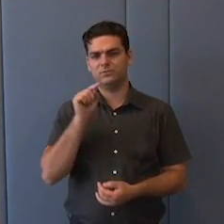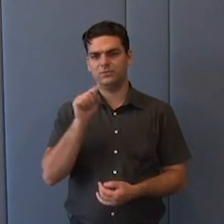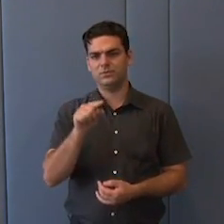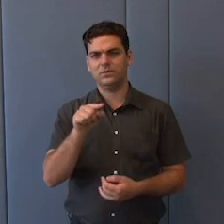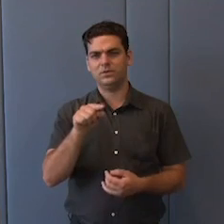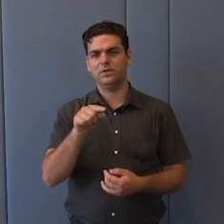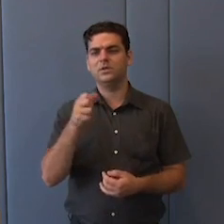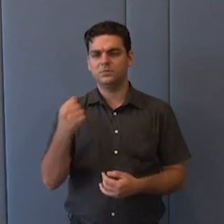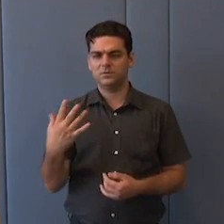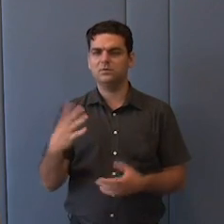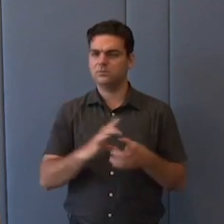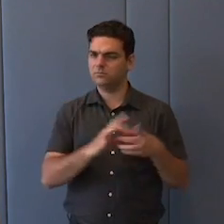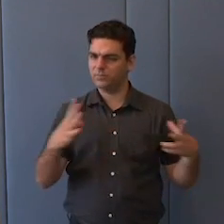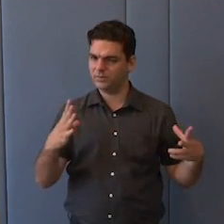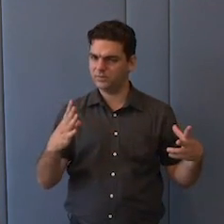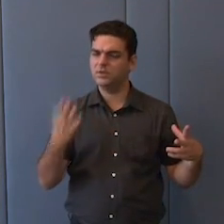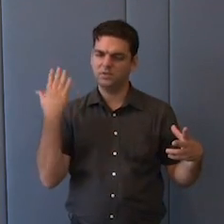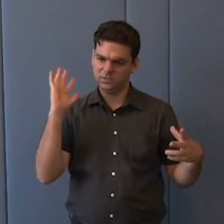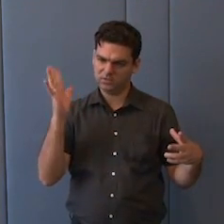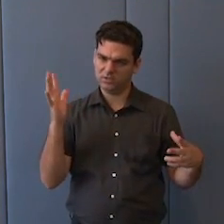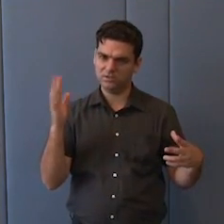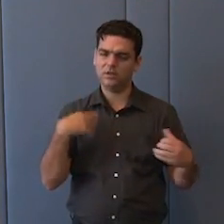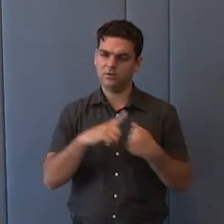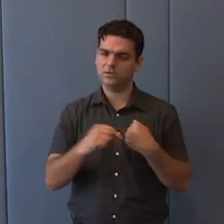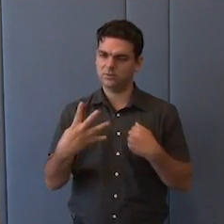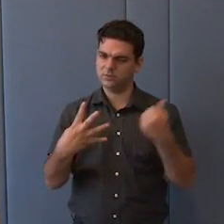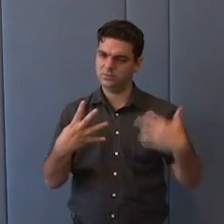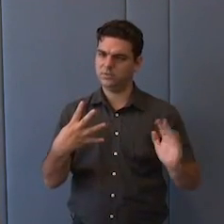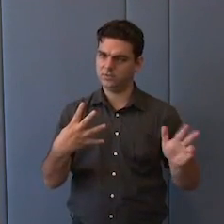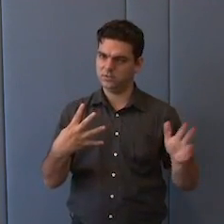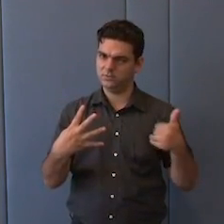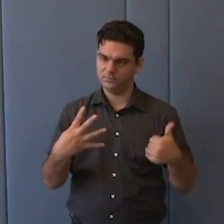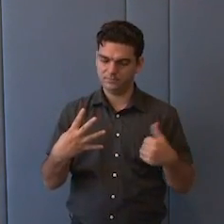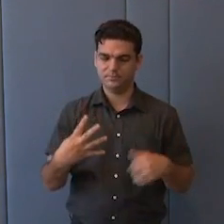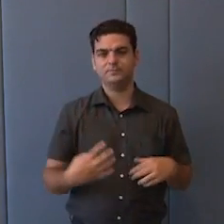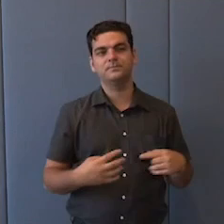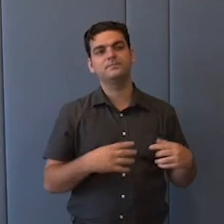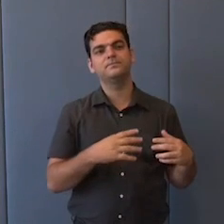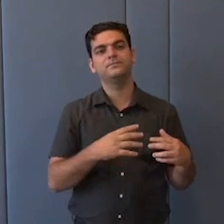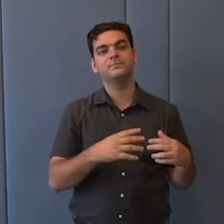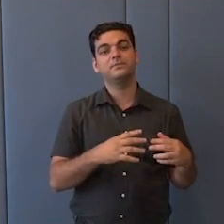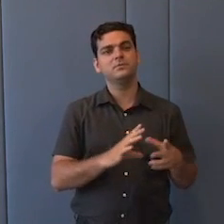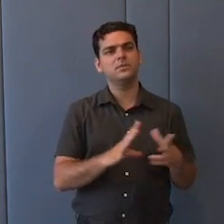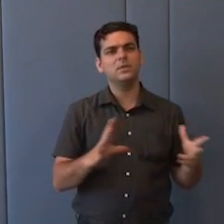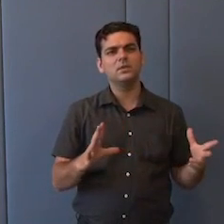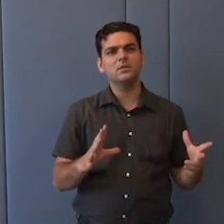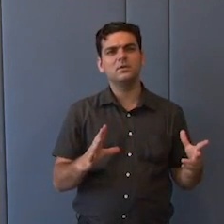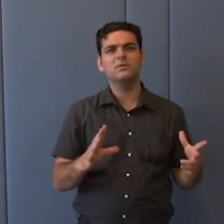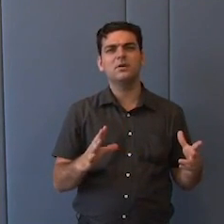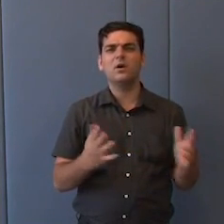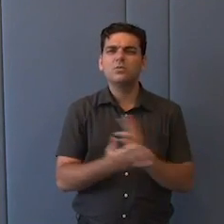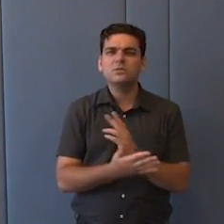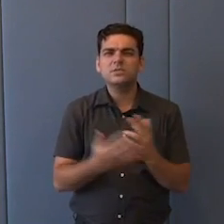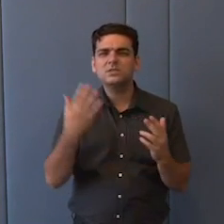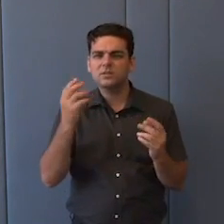a independência nacional, sobre a qual versa o artigo 4 da nossa Constituição, e, nos casos limites, é até muito fácil